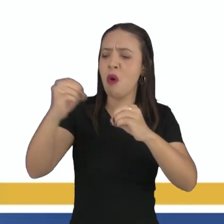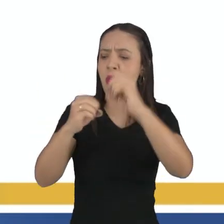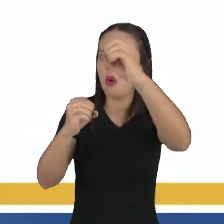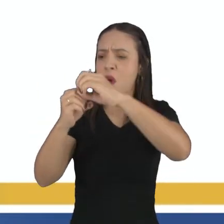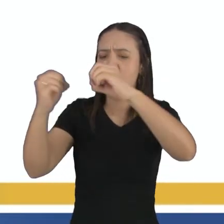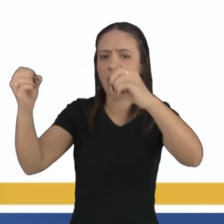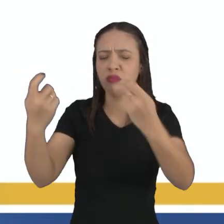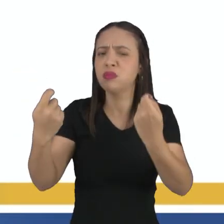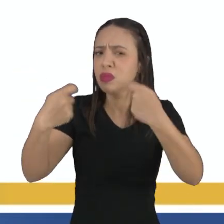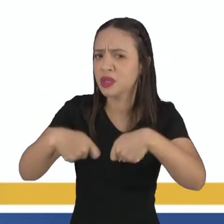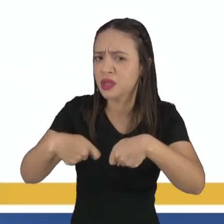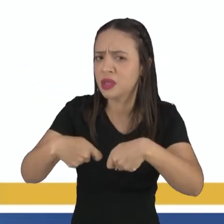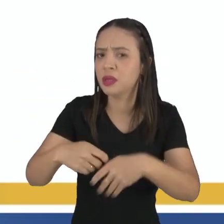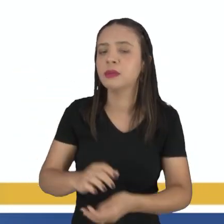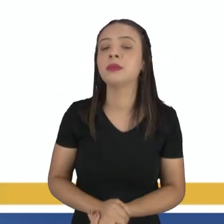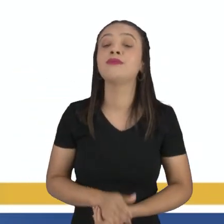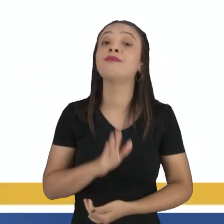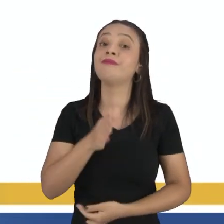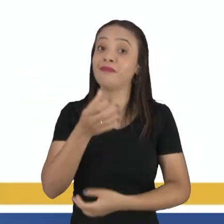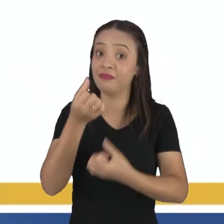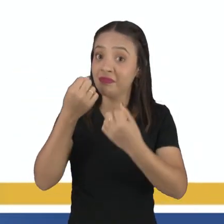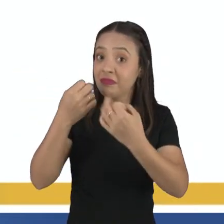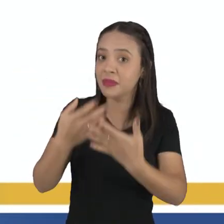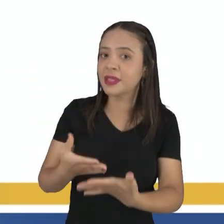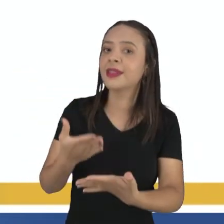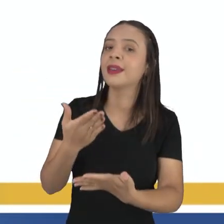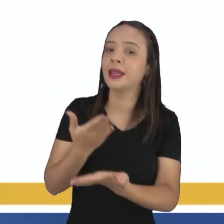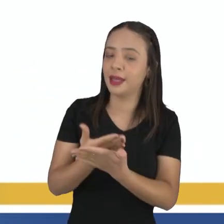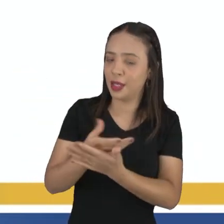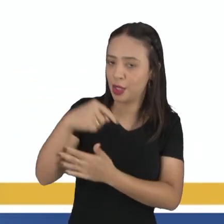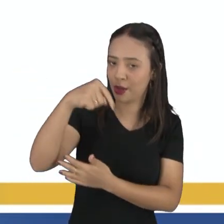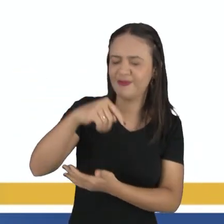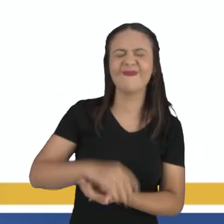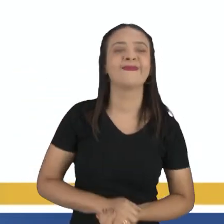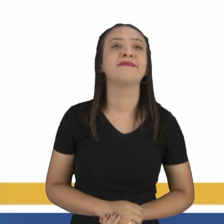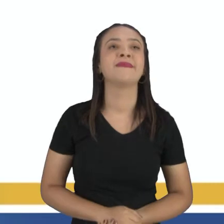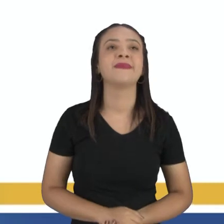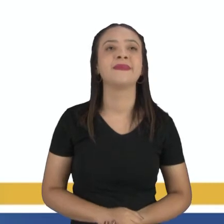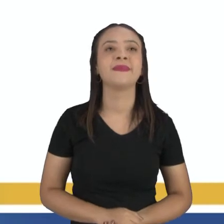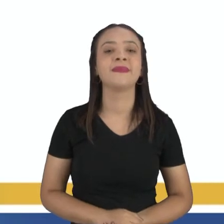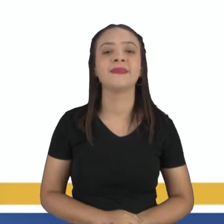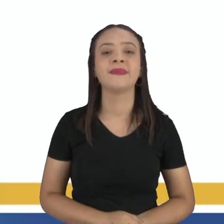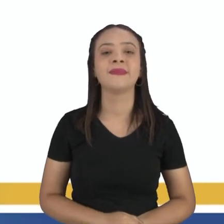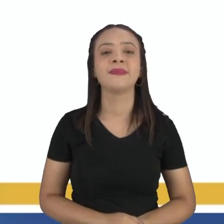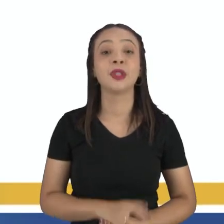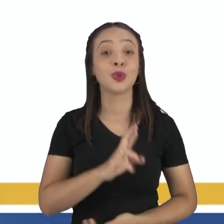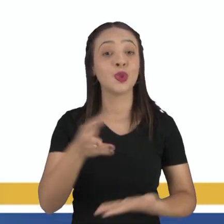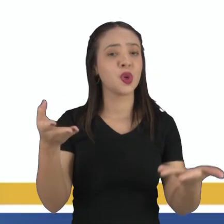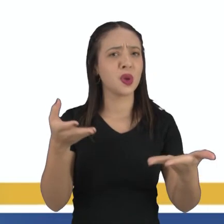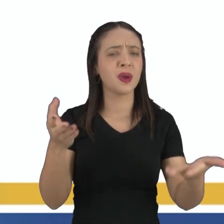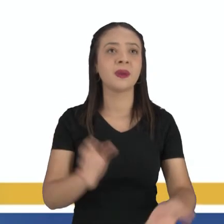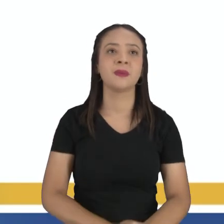né? Eu comentei sobre isso na nossa aula há poucos minutos, tá? Então vamos lá, resposta. Três, dois.